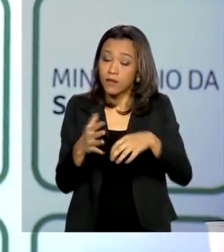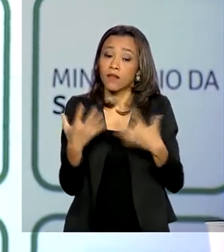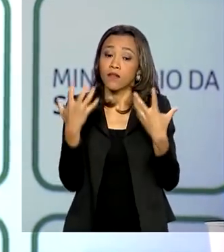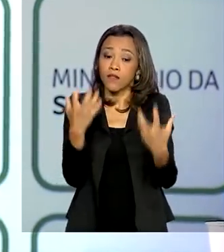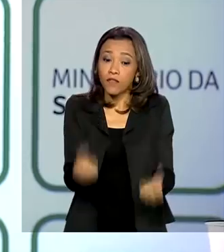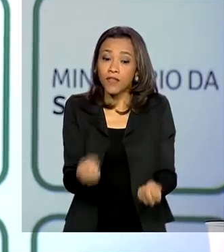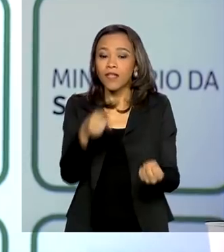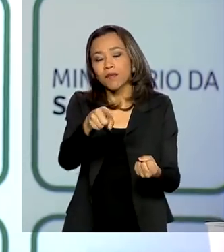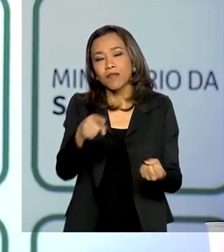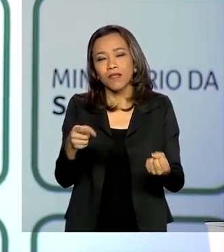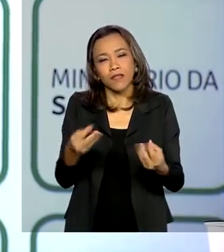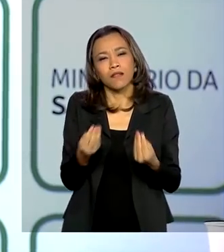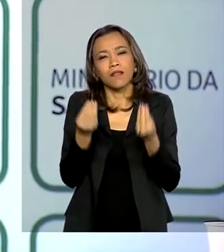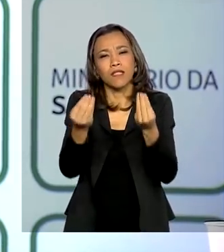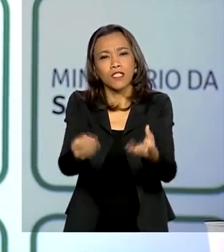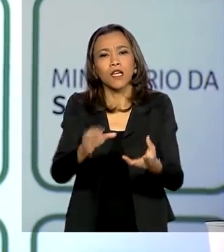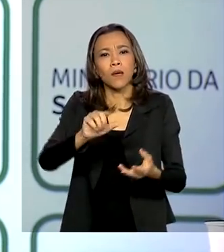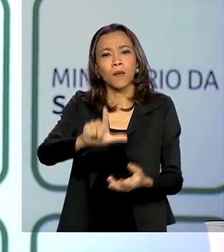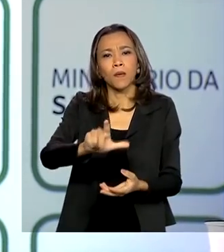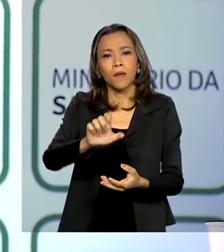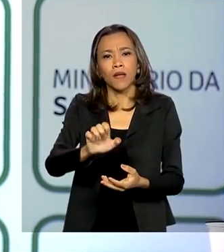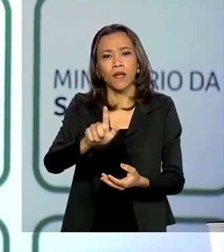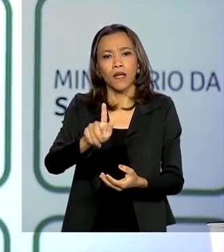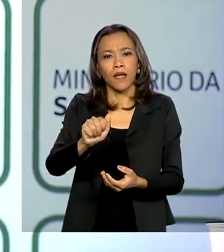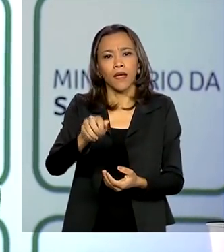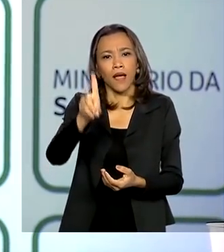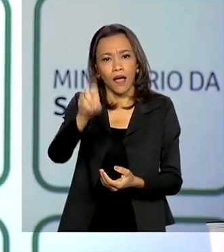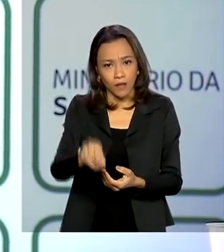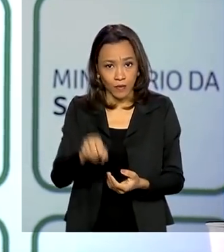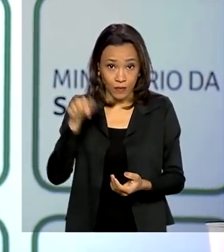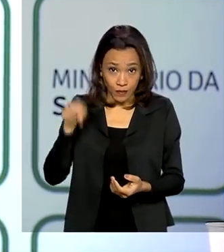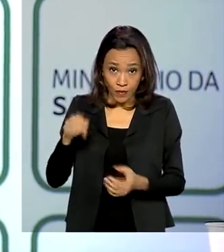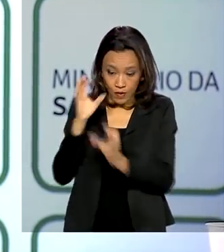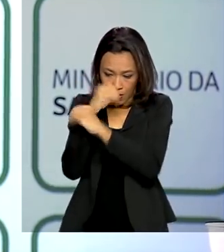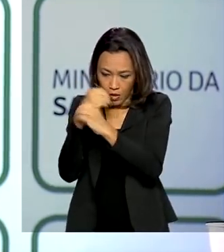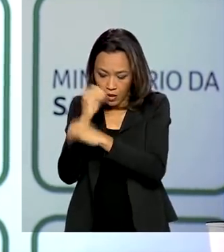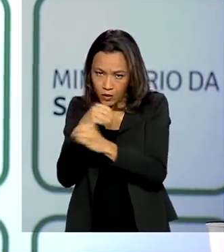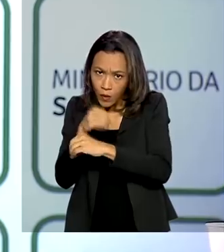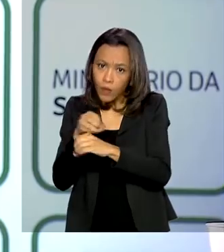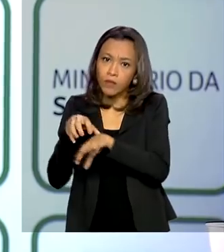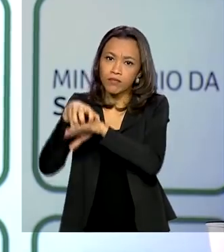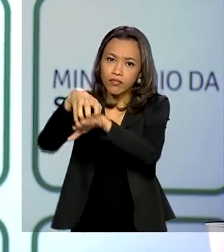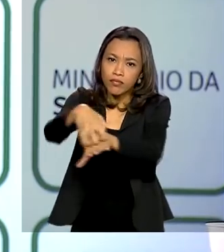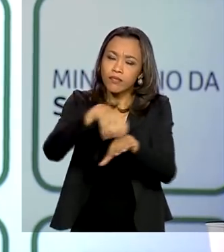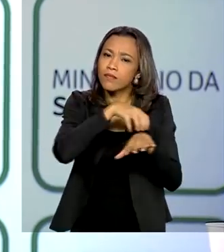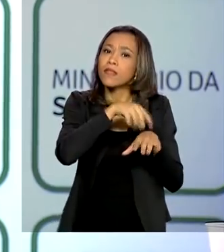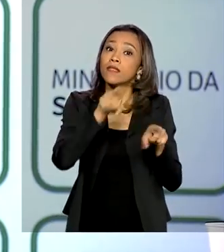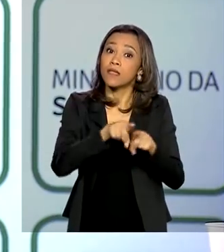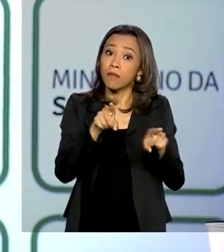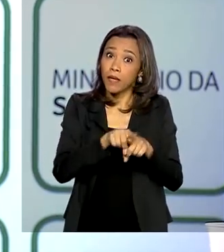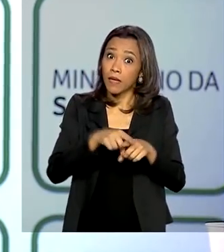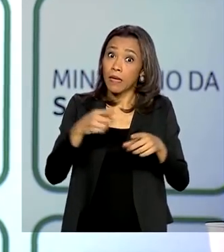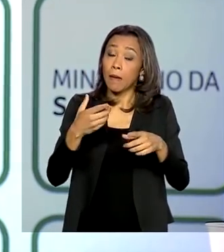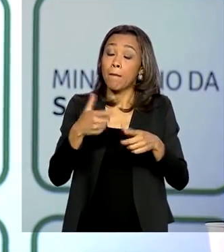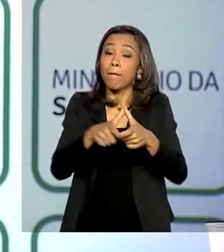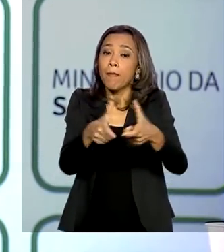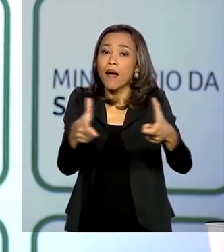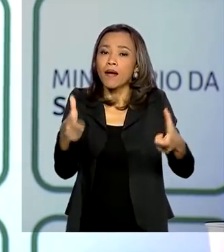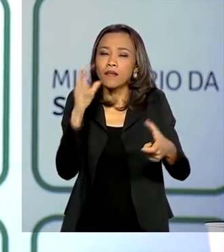para a sociedade brasileira. A automação dos laboratórios e também ampliação da vigilância